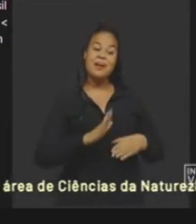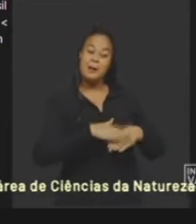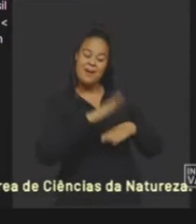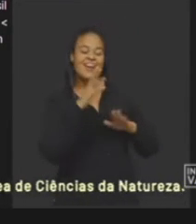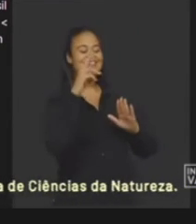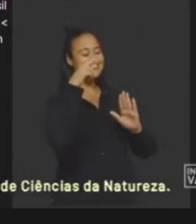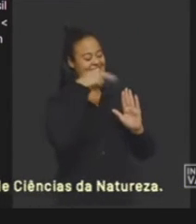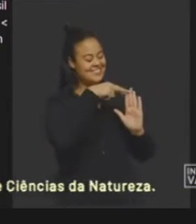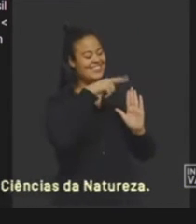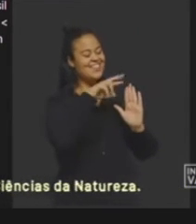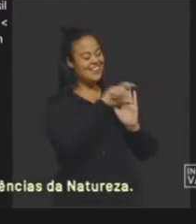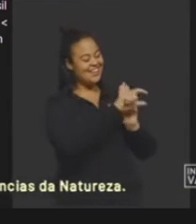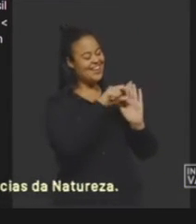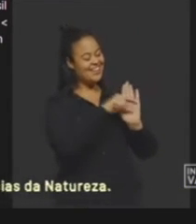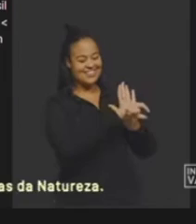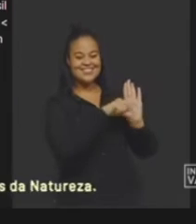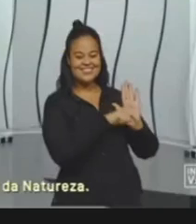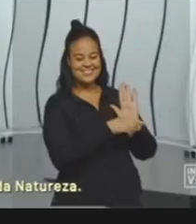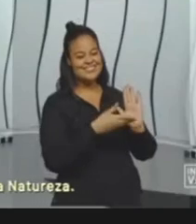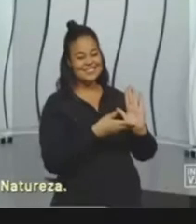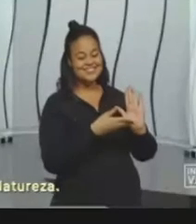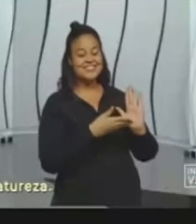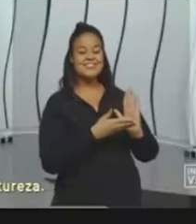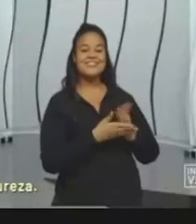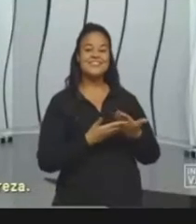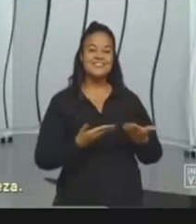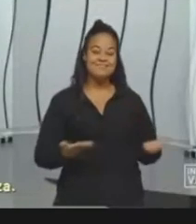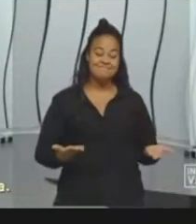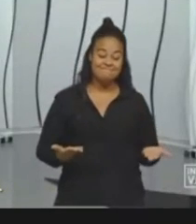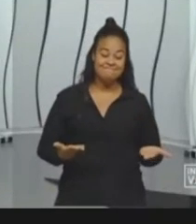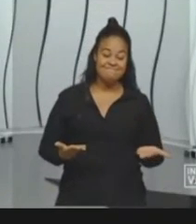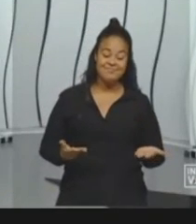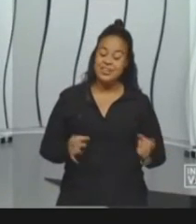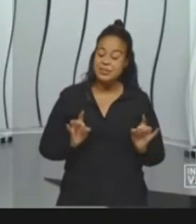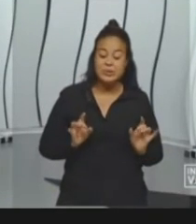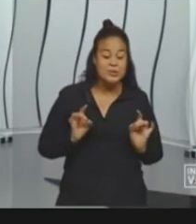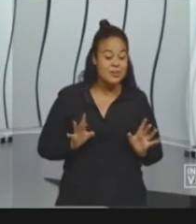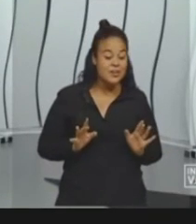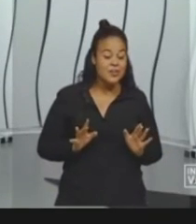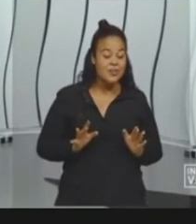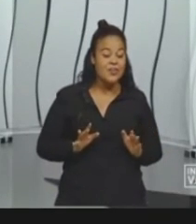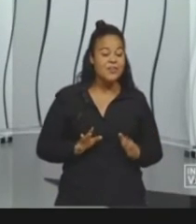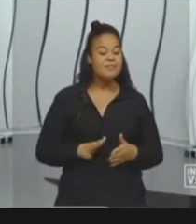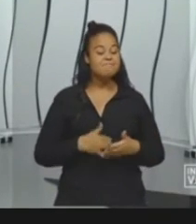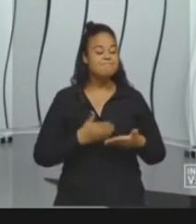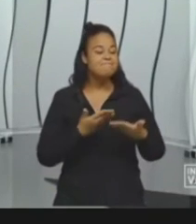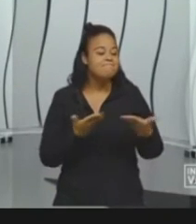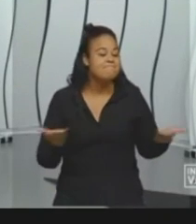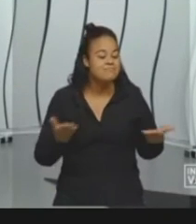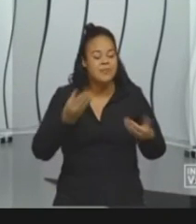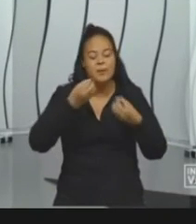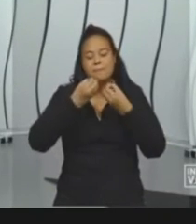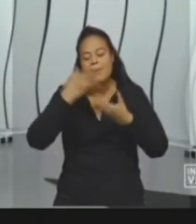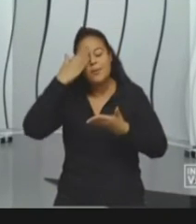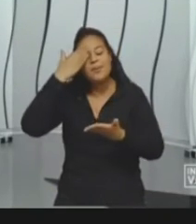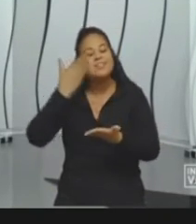referência não assuste no mais é isso que eu queria falar com vocês hoje desejo a vocês bons estudos tchau